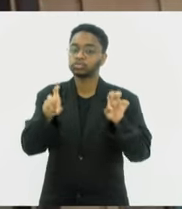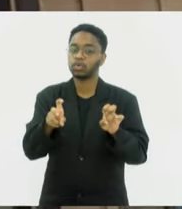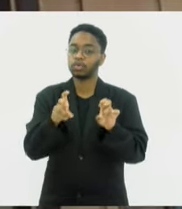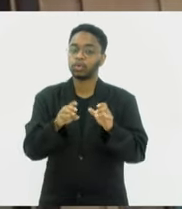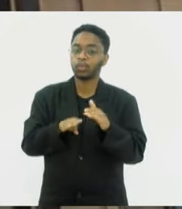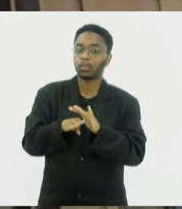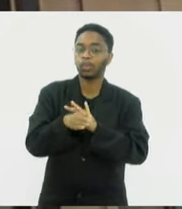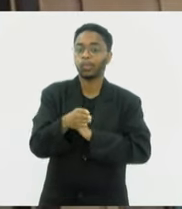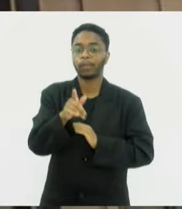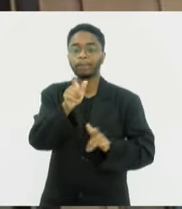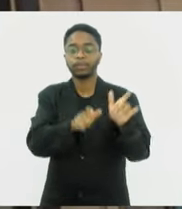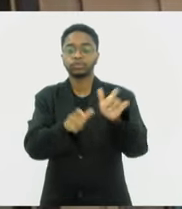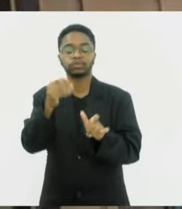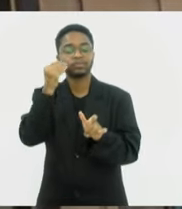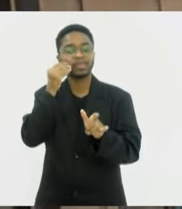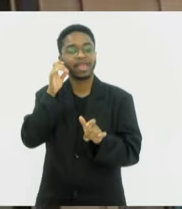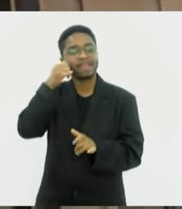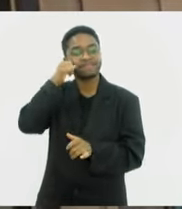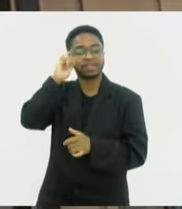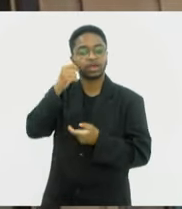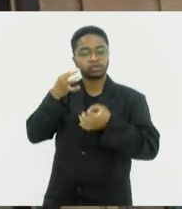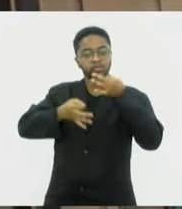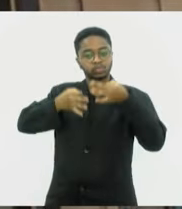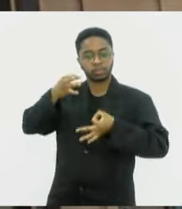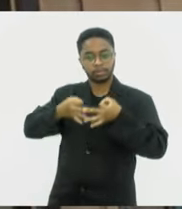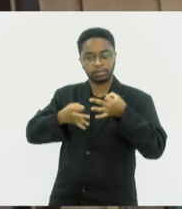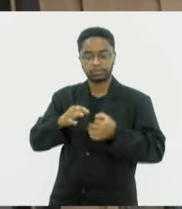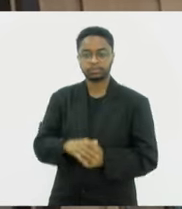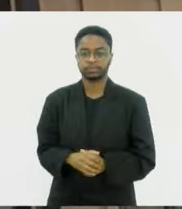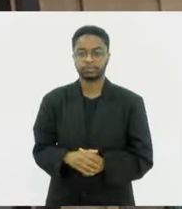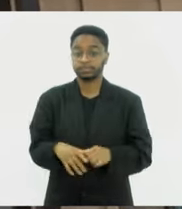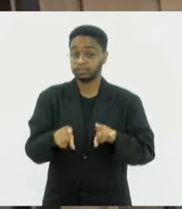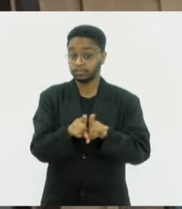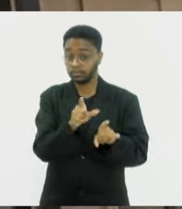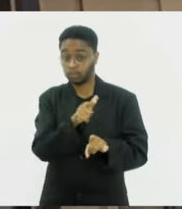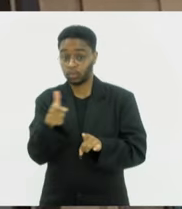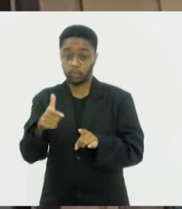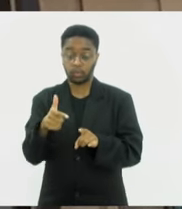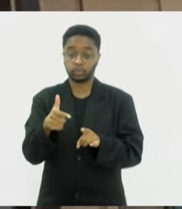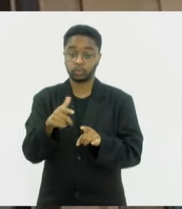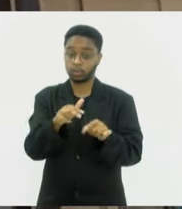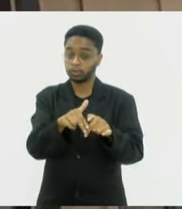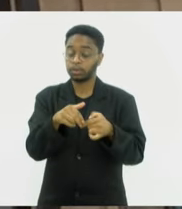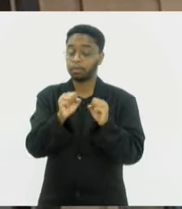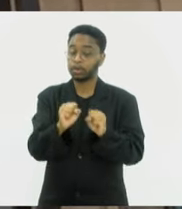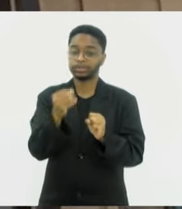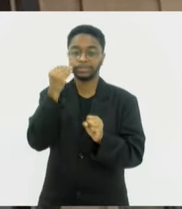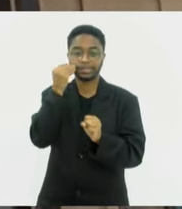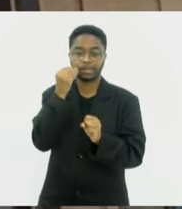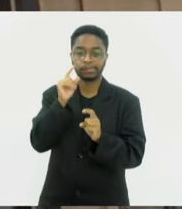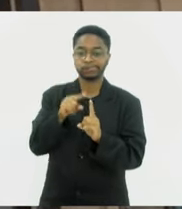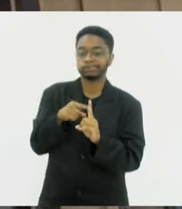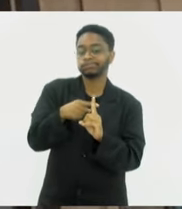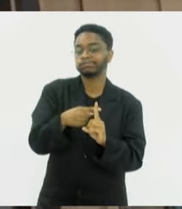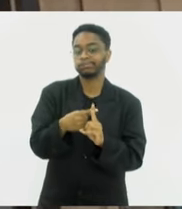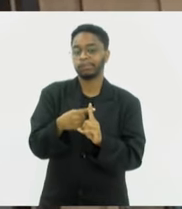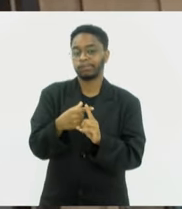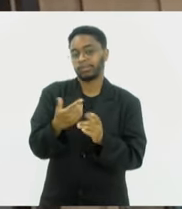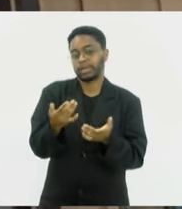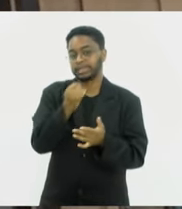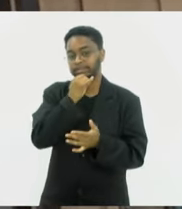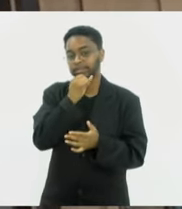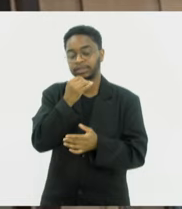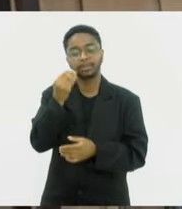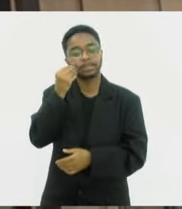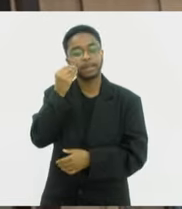pessoais para evitar julgamentos sociais. Outro motivo pode ser algum benefício pessoal. As pessoas também podem mentir